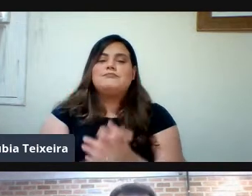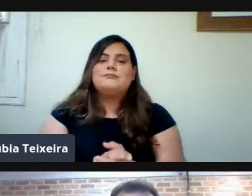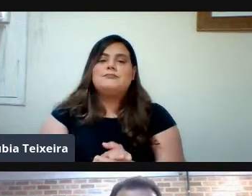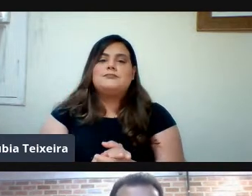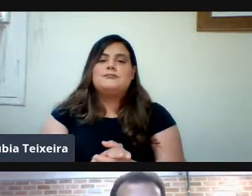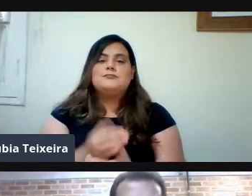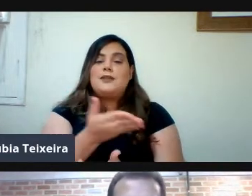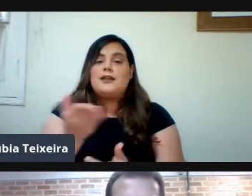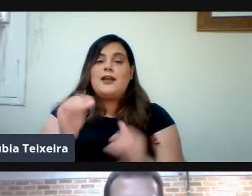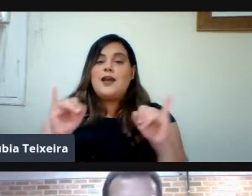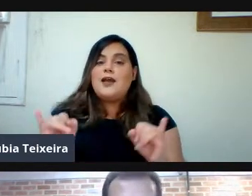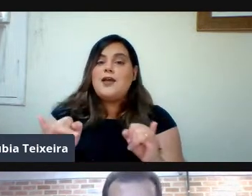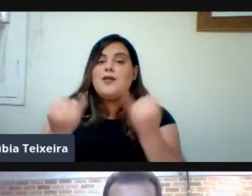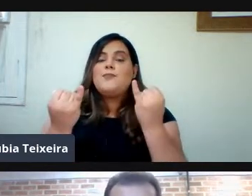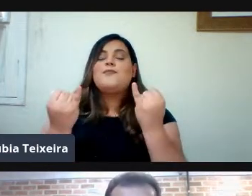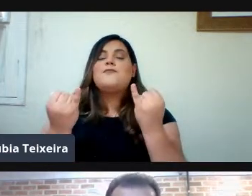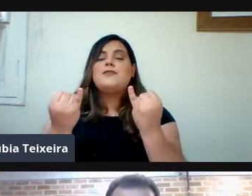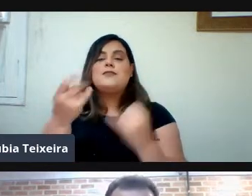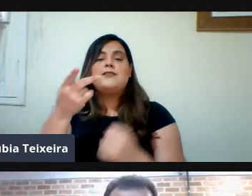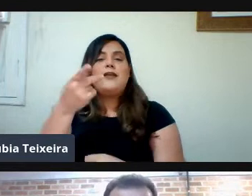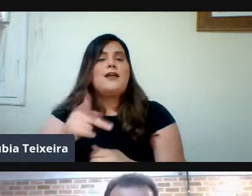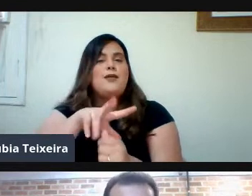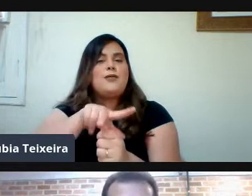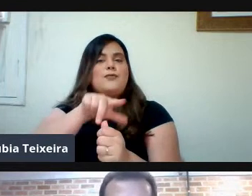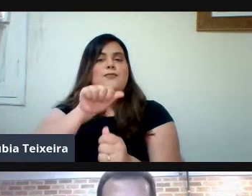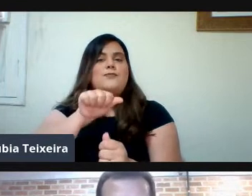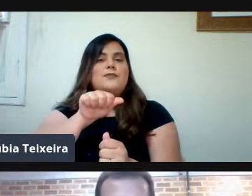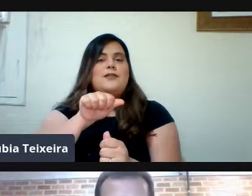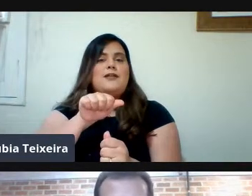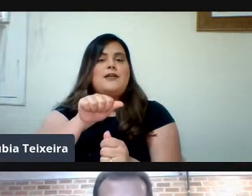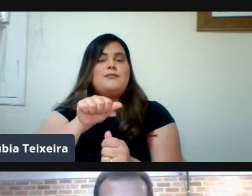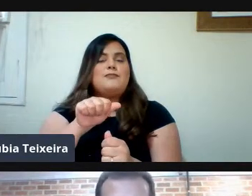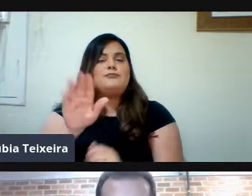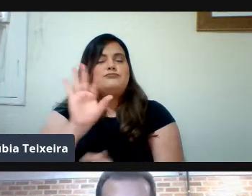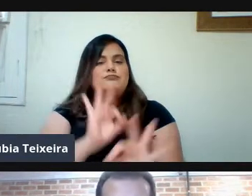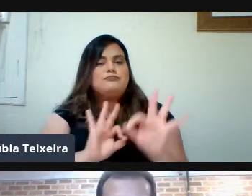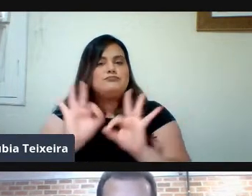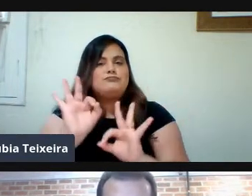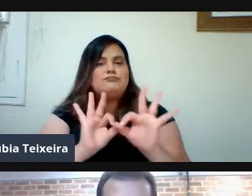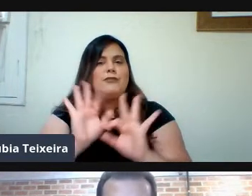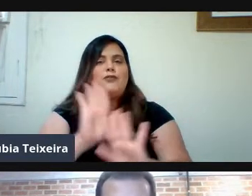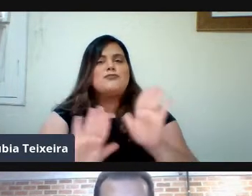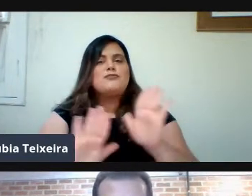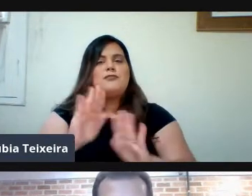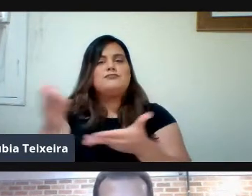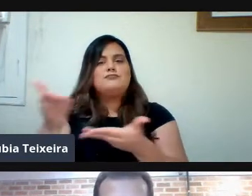Dessa nossa instituição Que tem se preparado Para vos receber Bom dia a todos